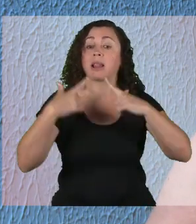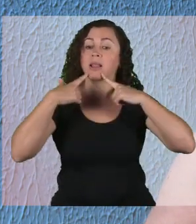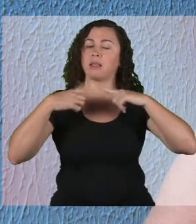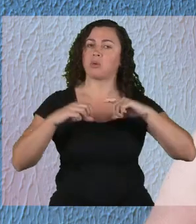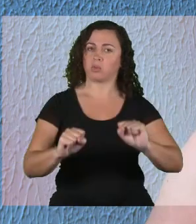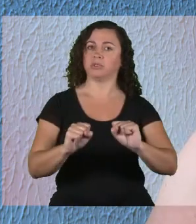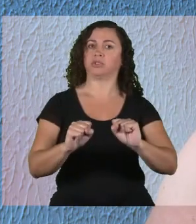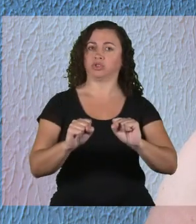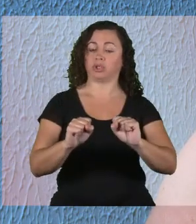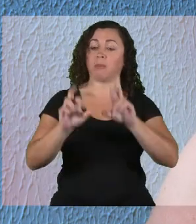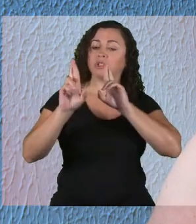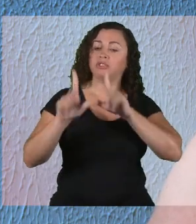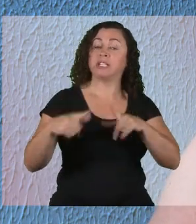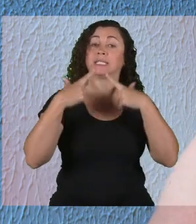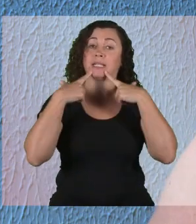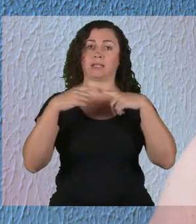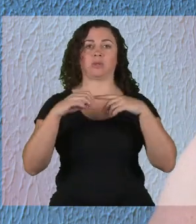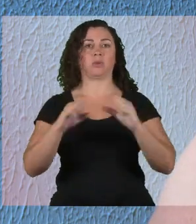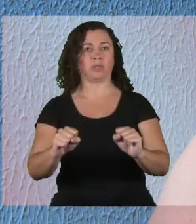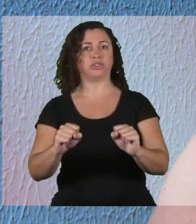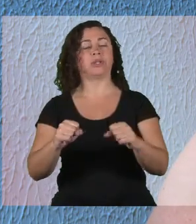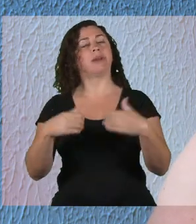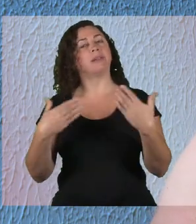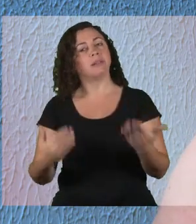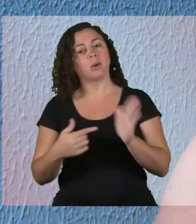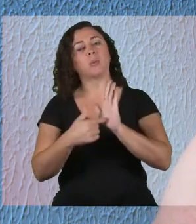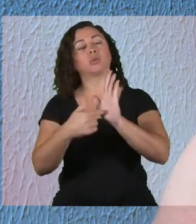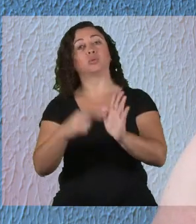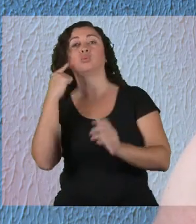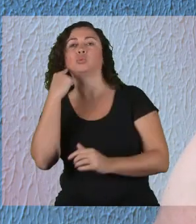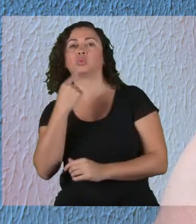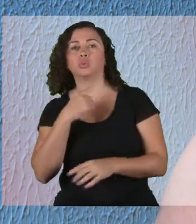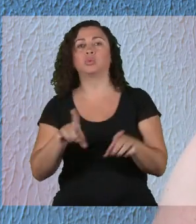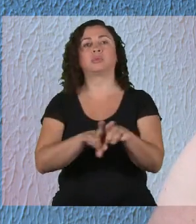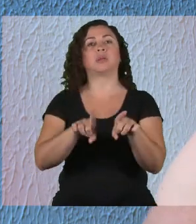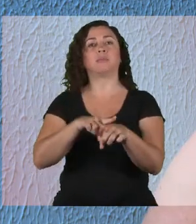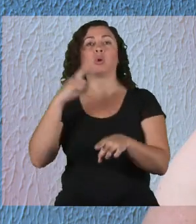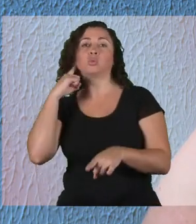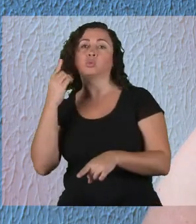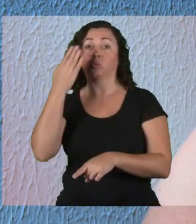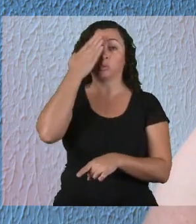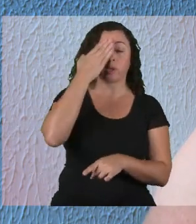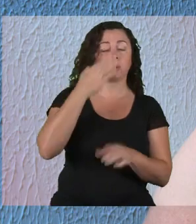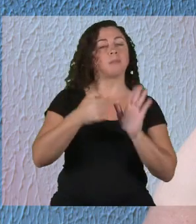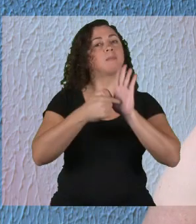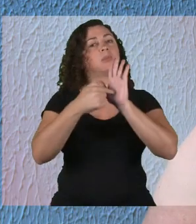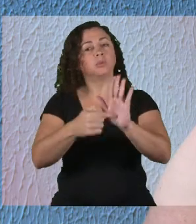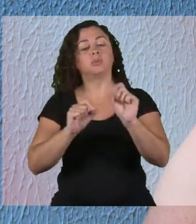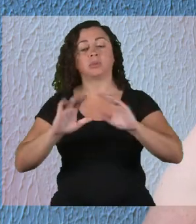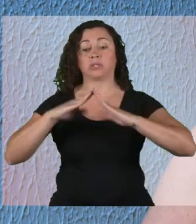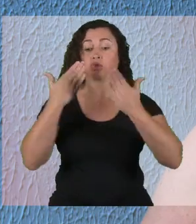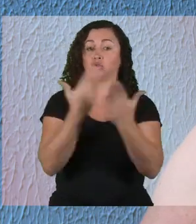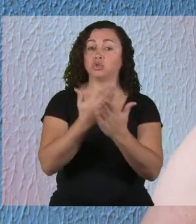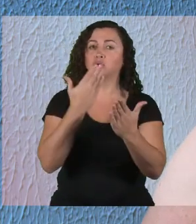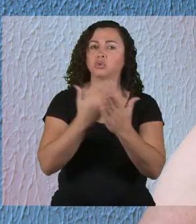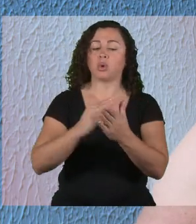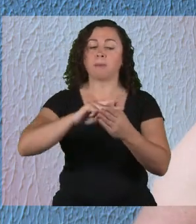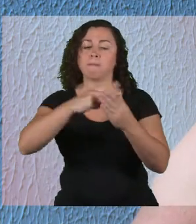linguística, pela diferença linguística, melhor seria para os surdos e surdos cegos estudarem numa escola onde os